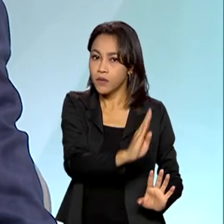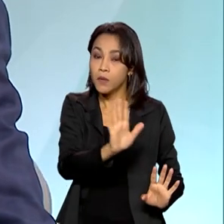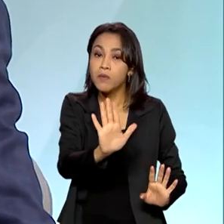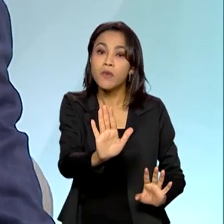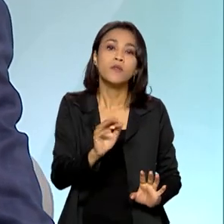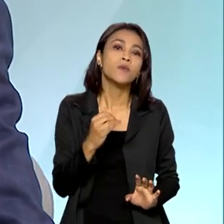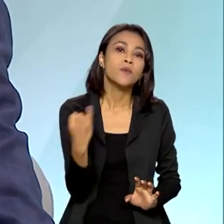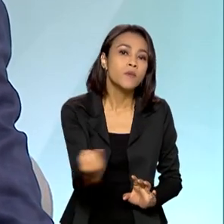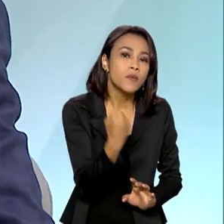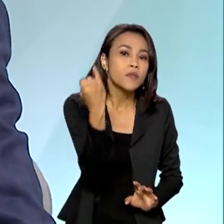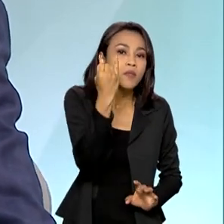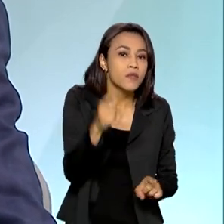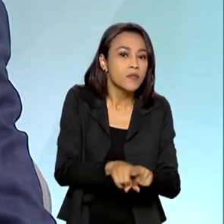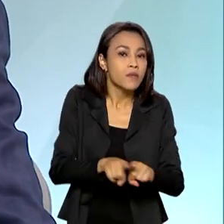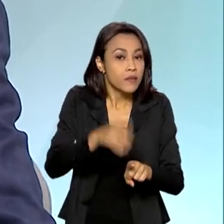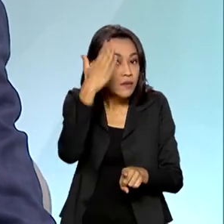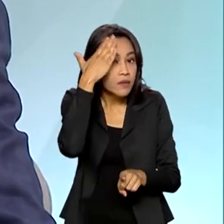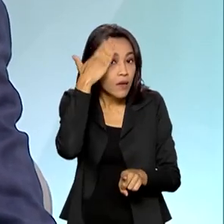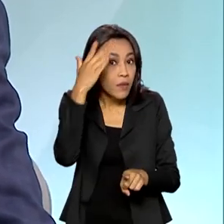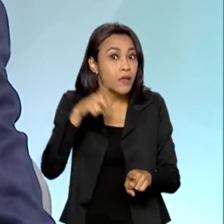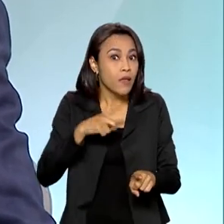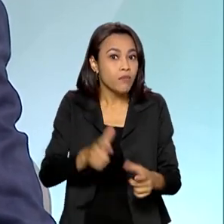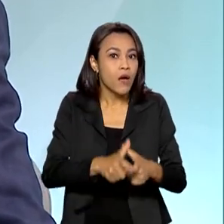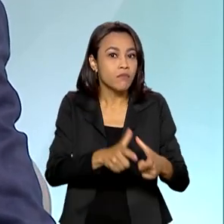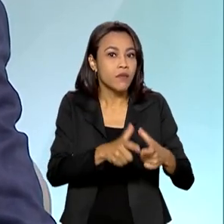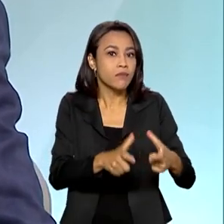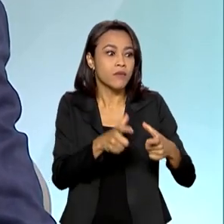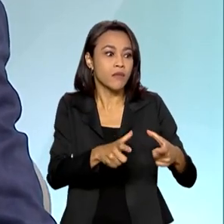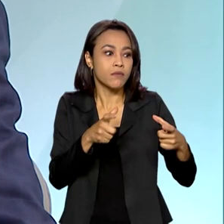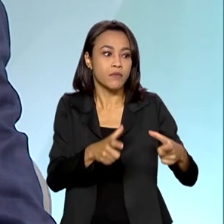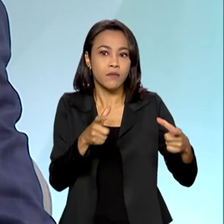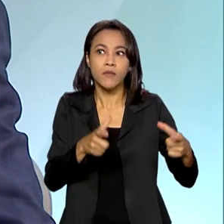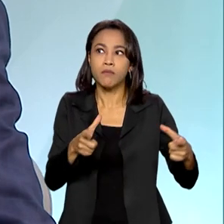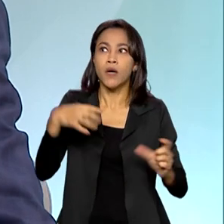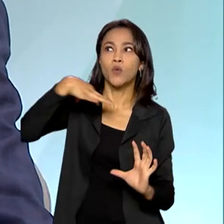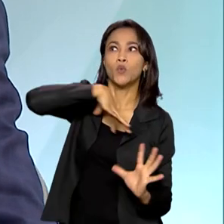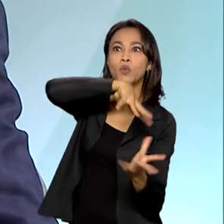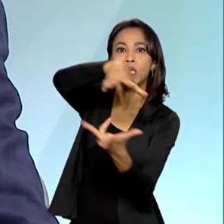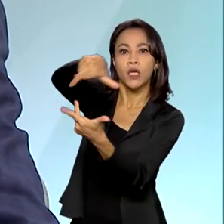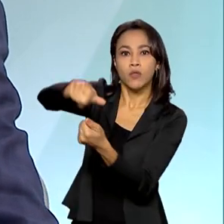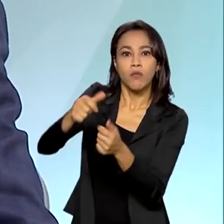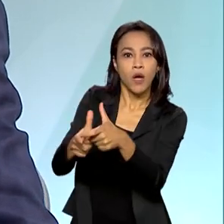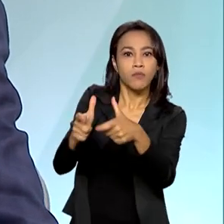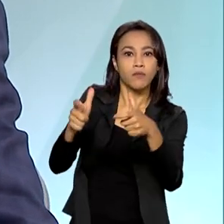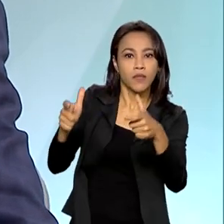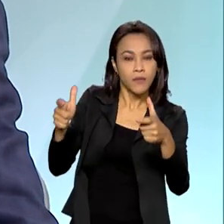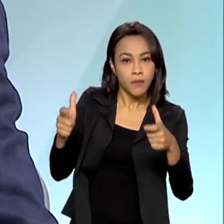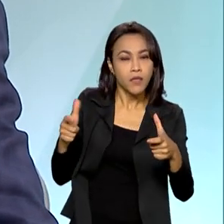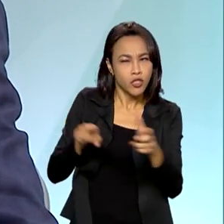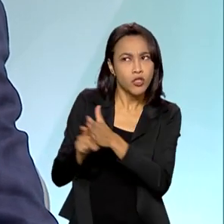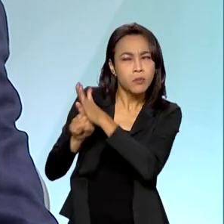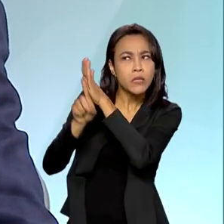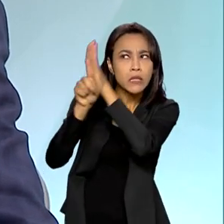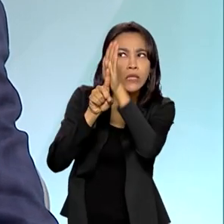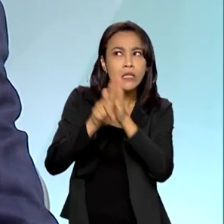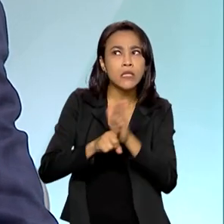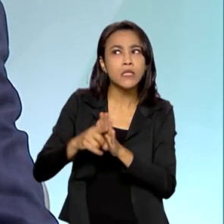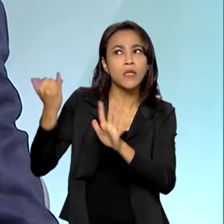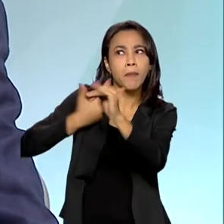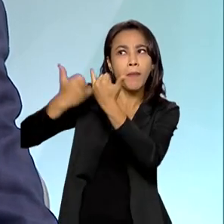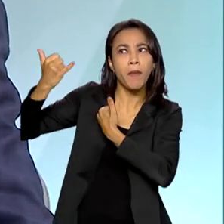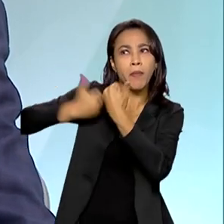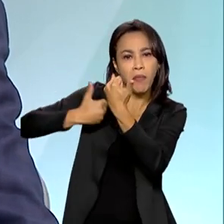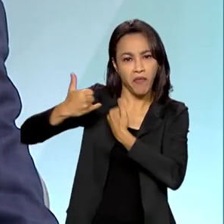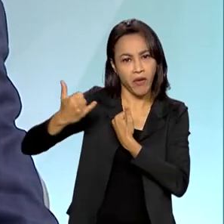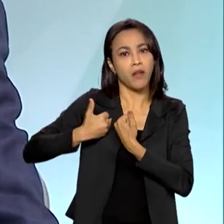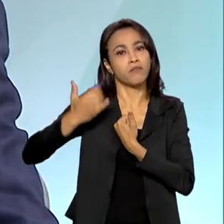também é saber que há uma demanda crescente cada vez mais no mercado internacional, por todos os estudos que têm chegado ao meu conhecimento.